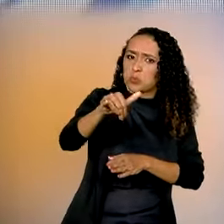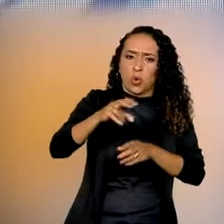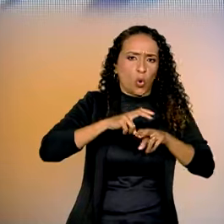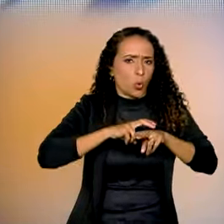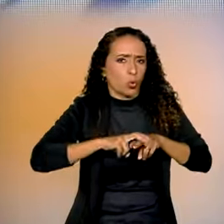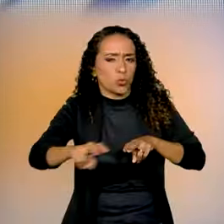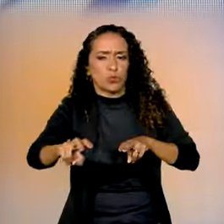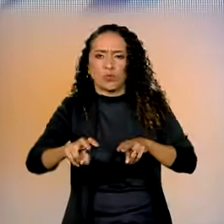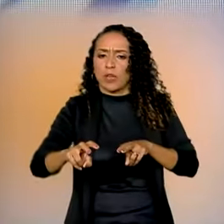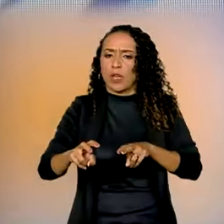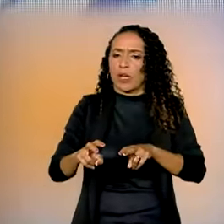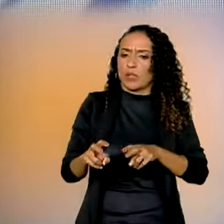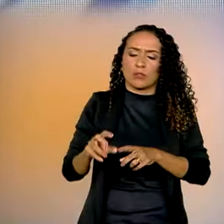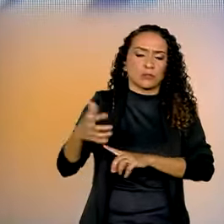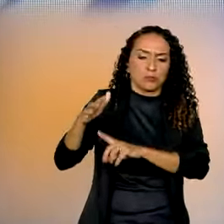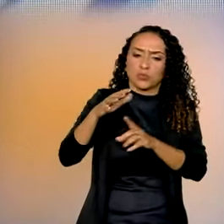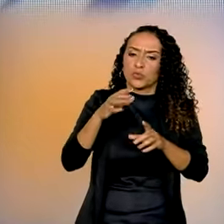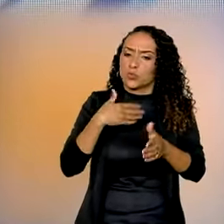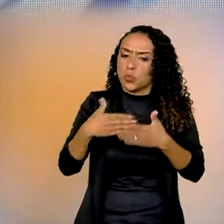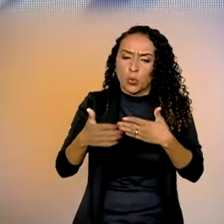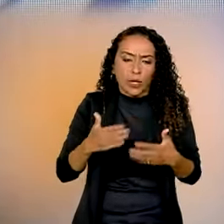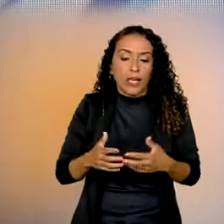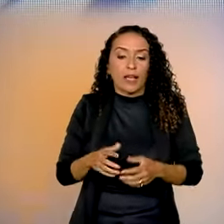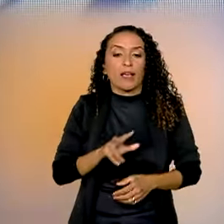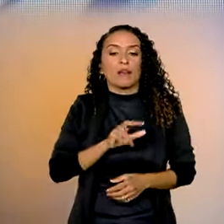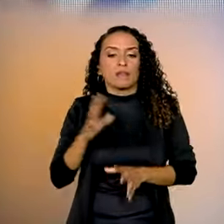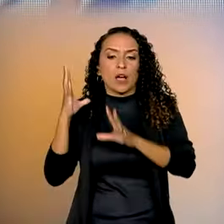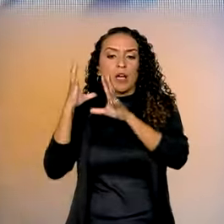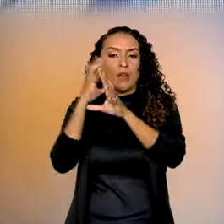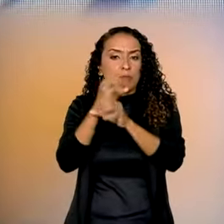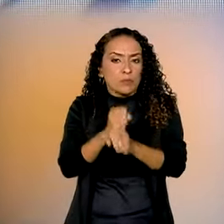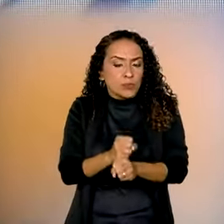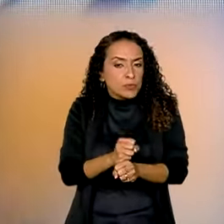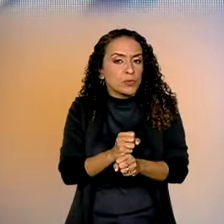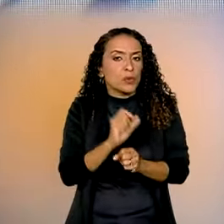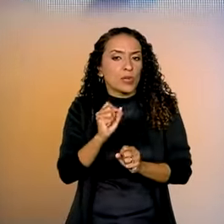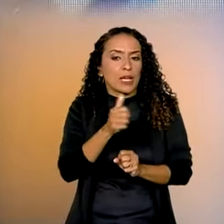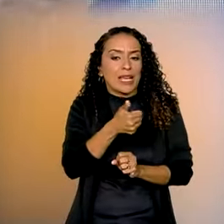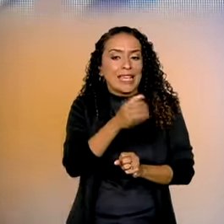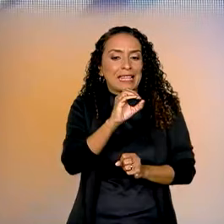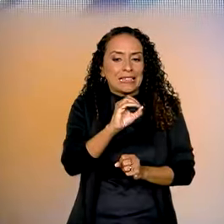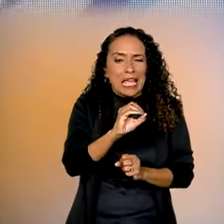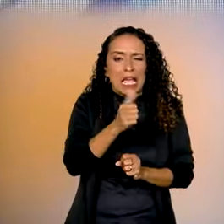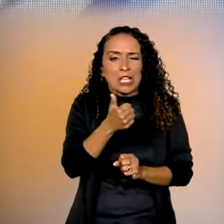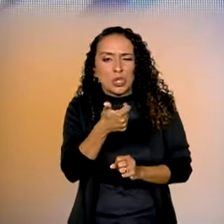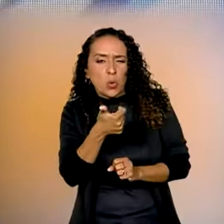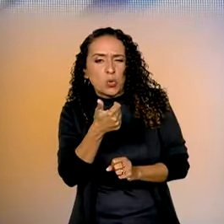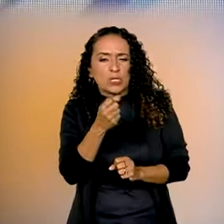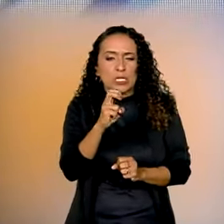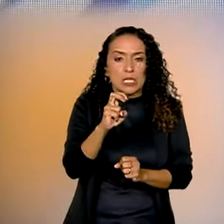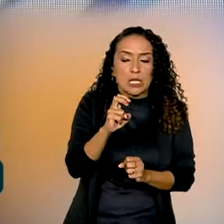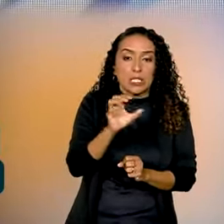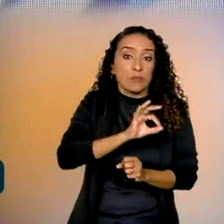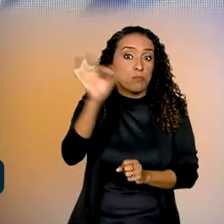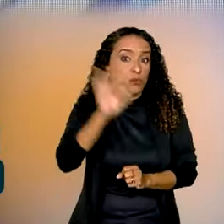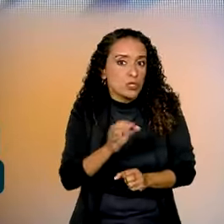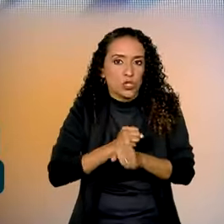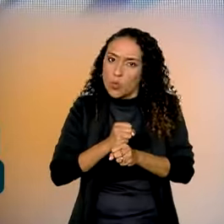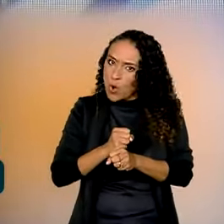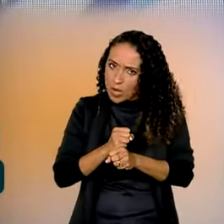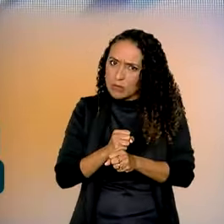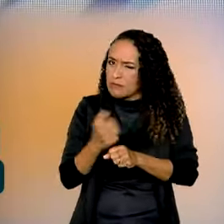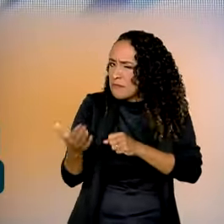rodoviário, hidroviário, entre outros, vai dar uma remuneração de 10, 12, 15% ao ano, no mínimo.